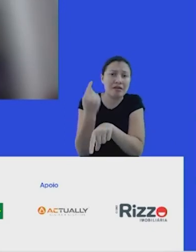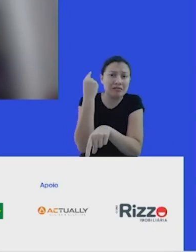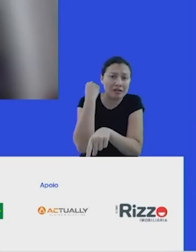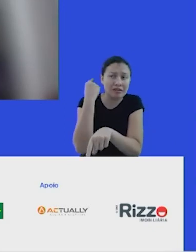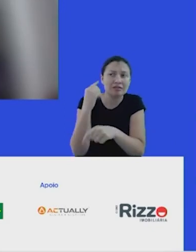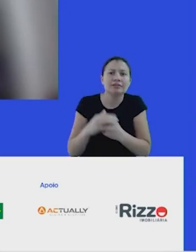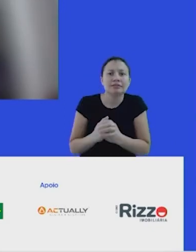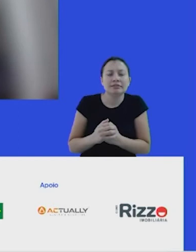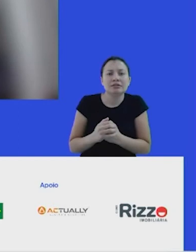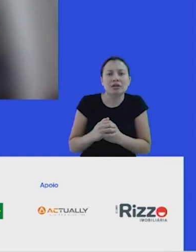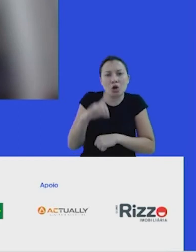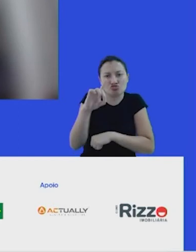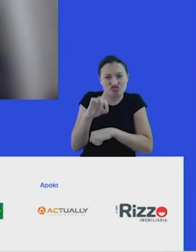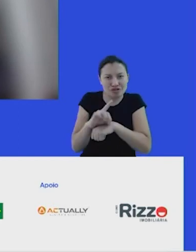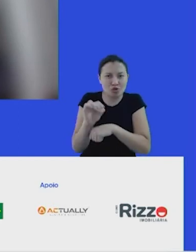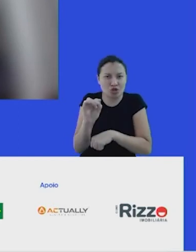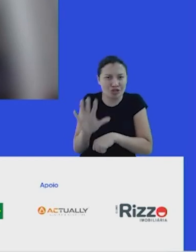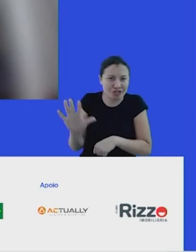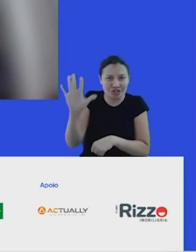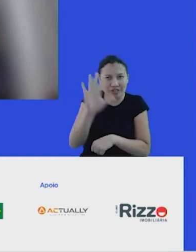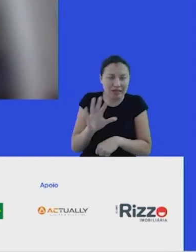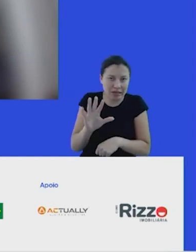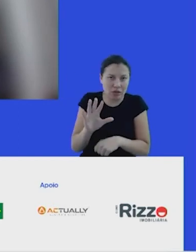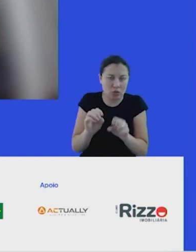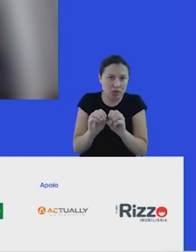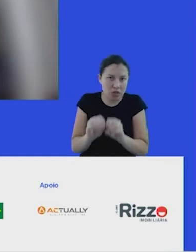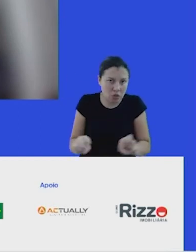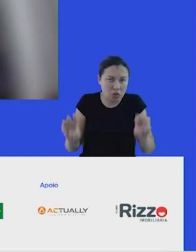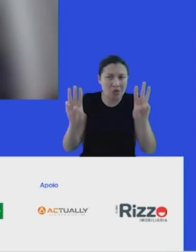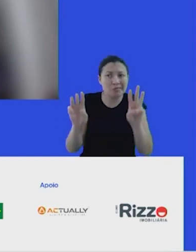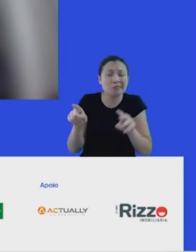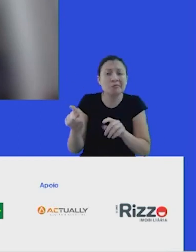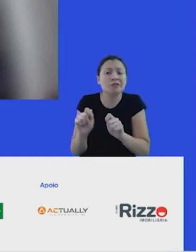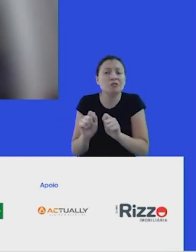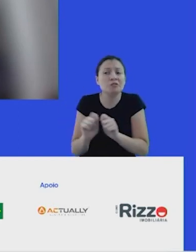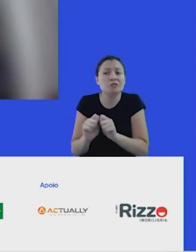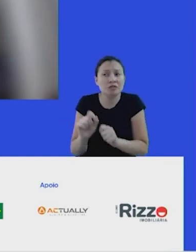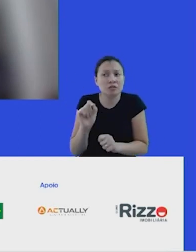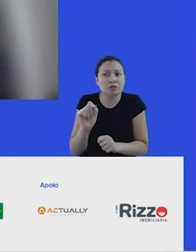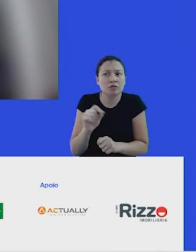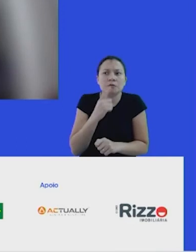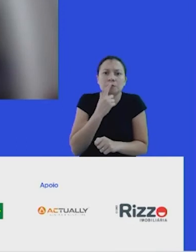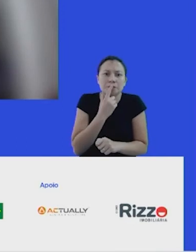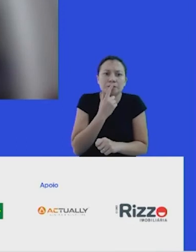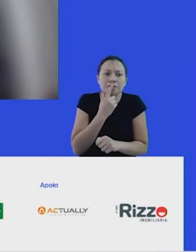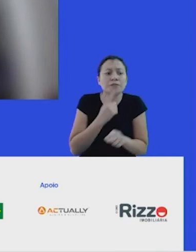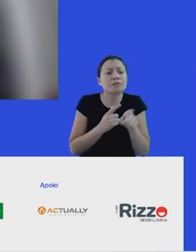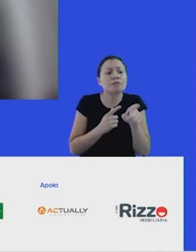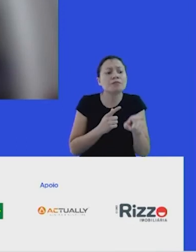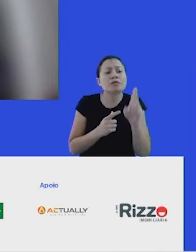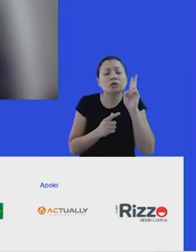diretor-geral da ONU, fazendo essa convocatória aos investidores, o que ele fez foi assim, quem tem o poder de mexer nessa história?